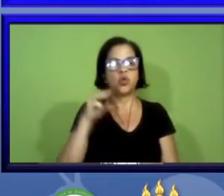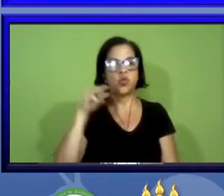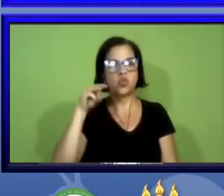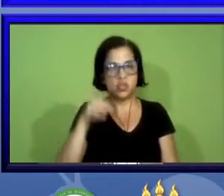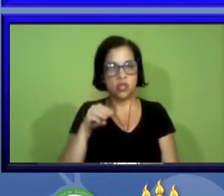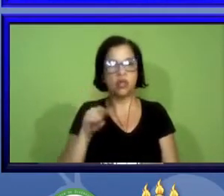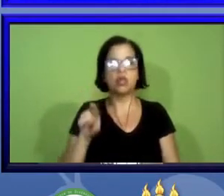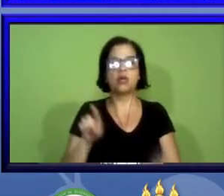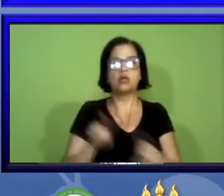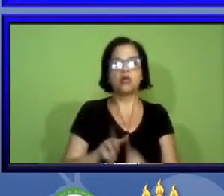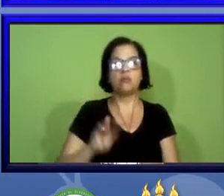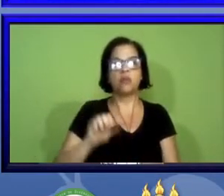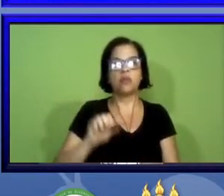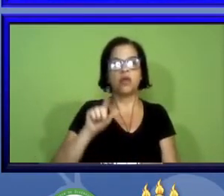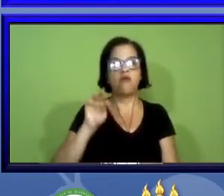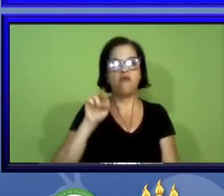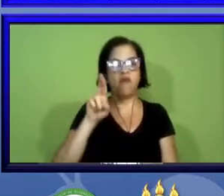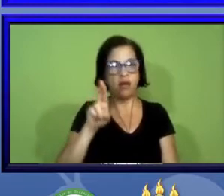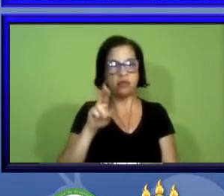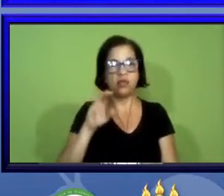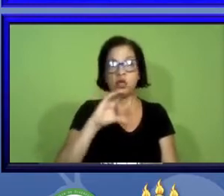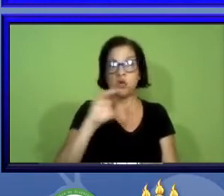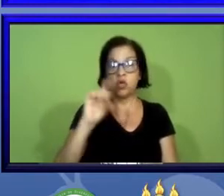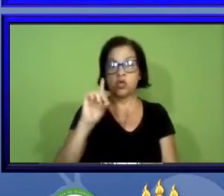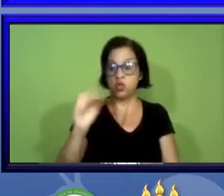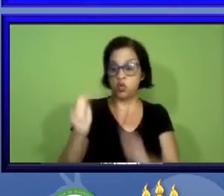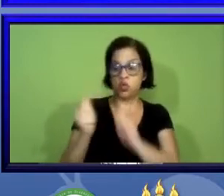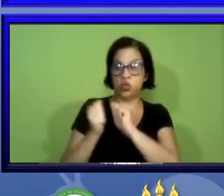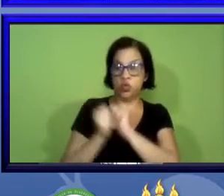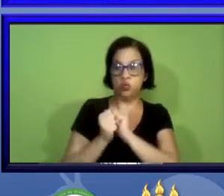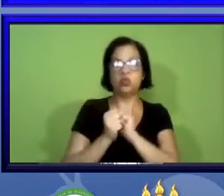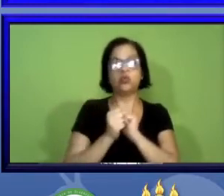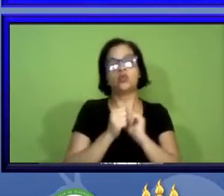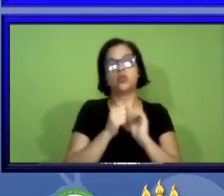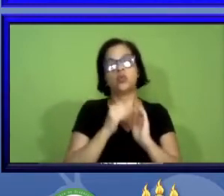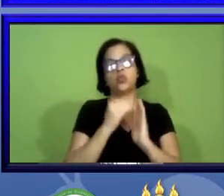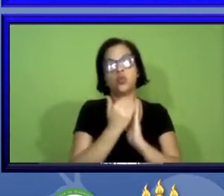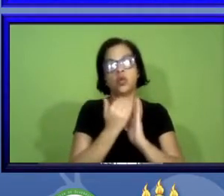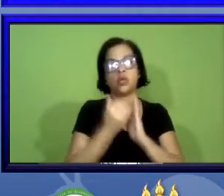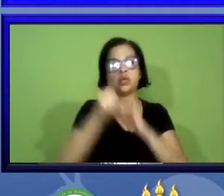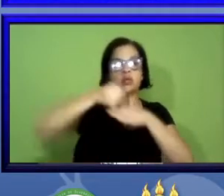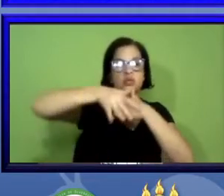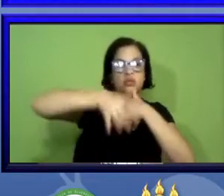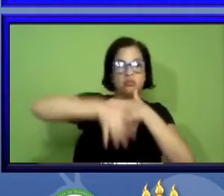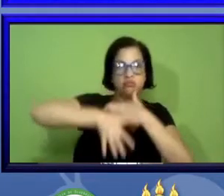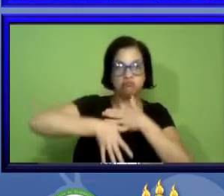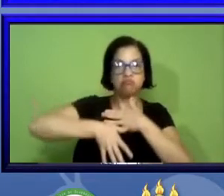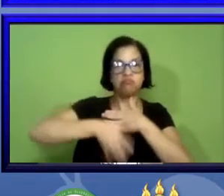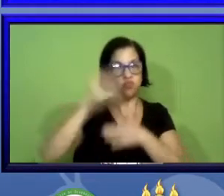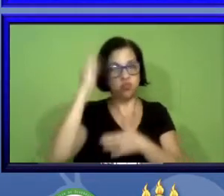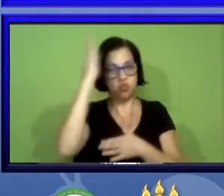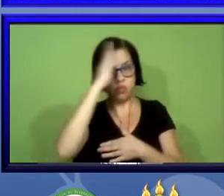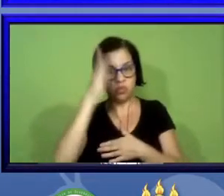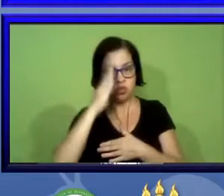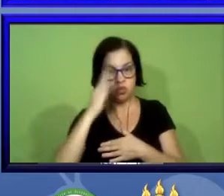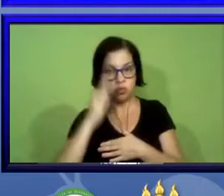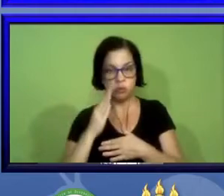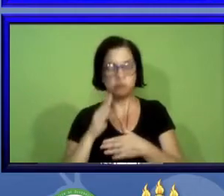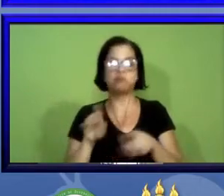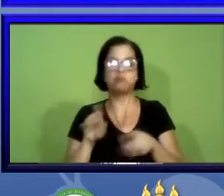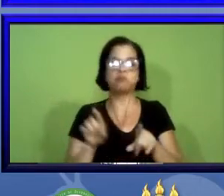Walter que são coordenadores junto comigo do catálogo taxonômico da FANA brasileira pelas